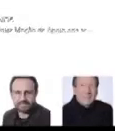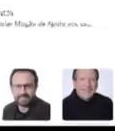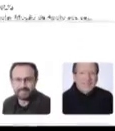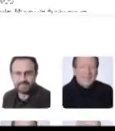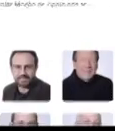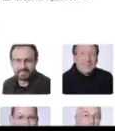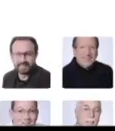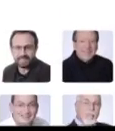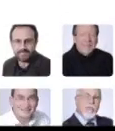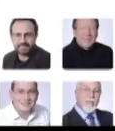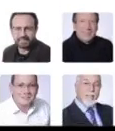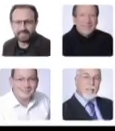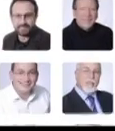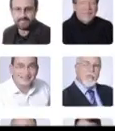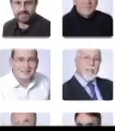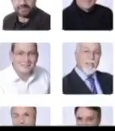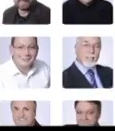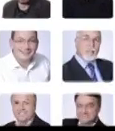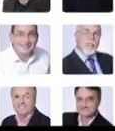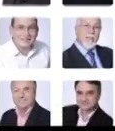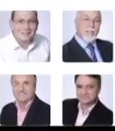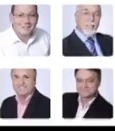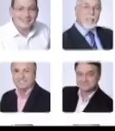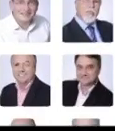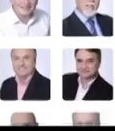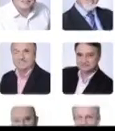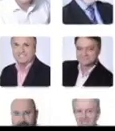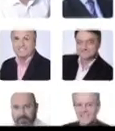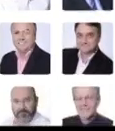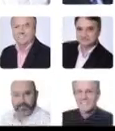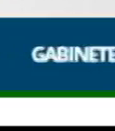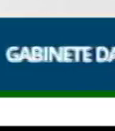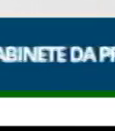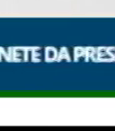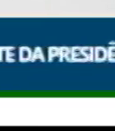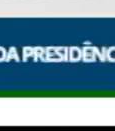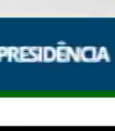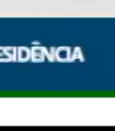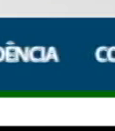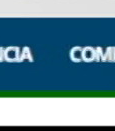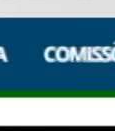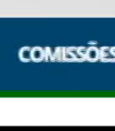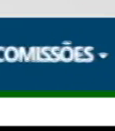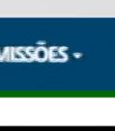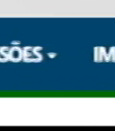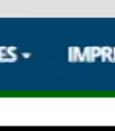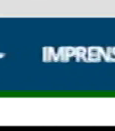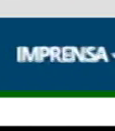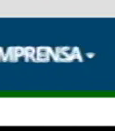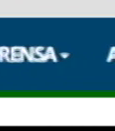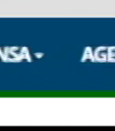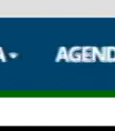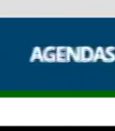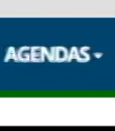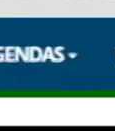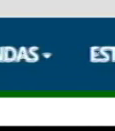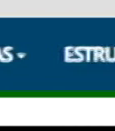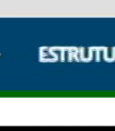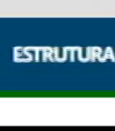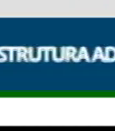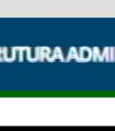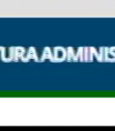Além da TV Câmara, o Legislativo Municipal tem outra ferramenta para interagir com a